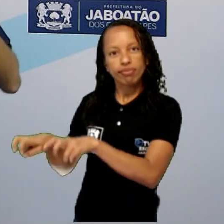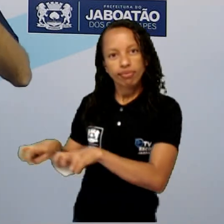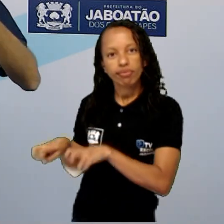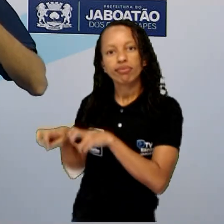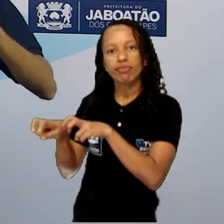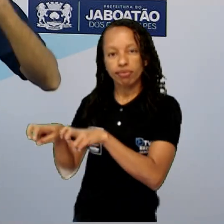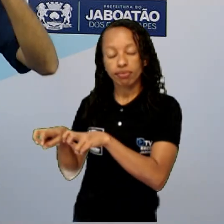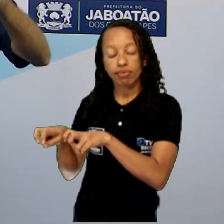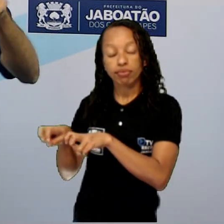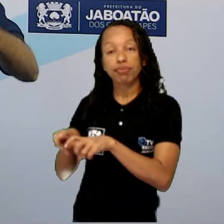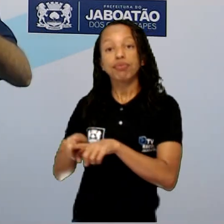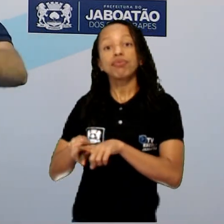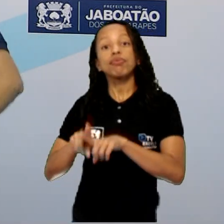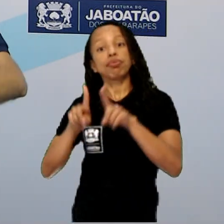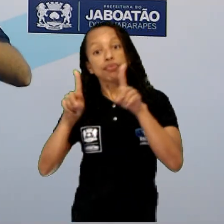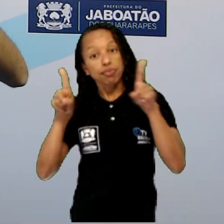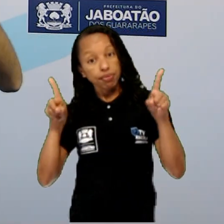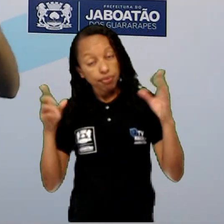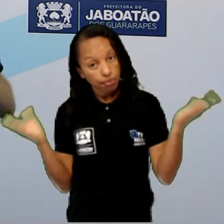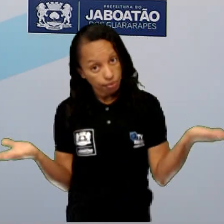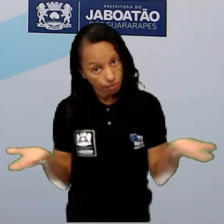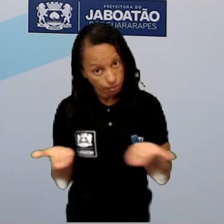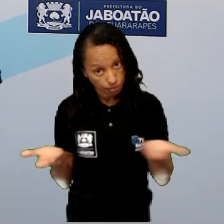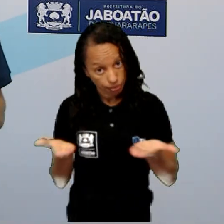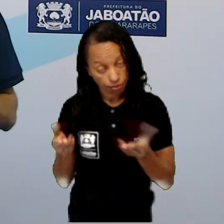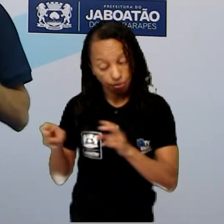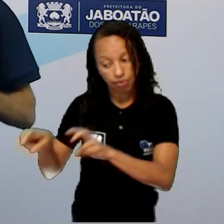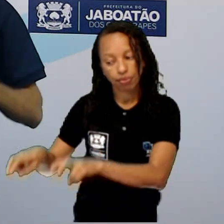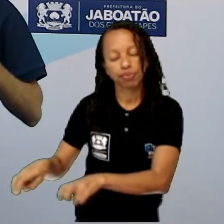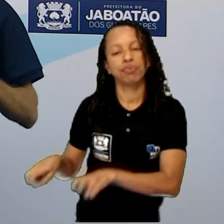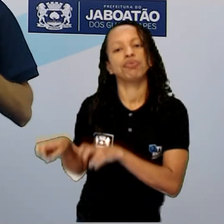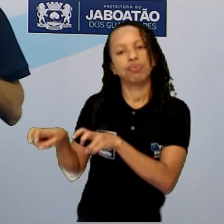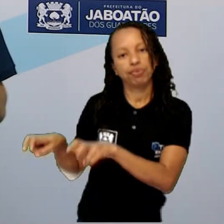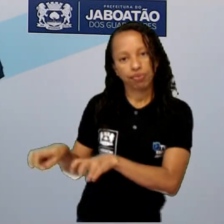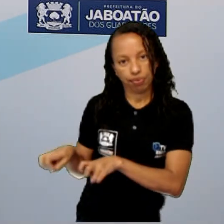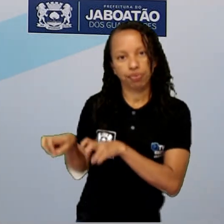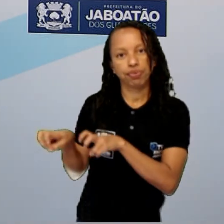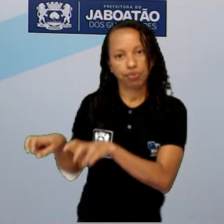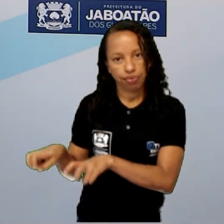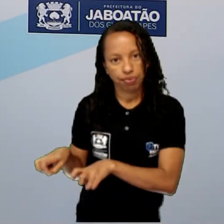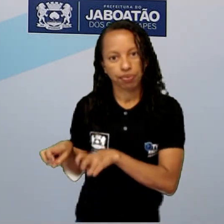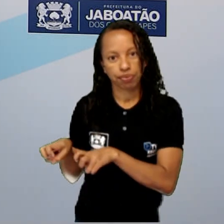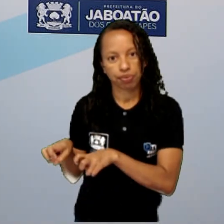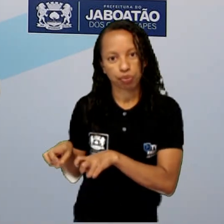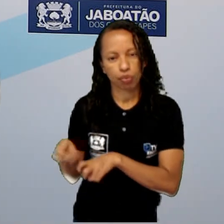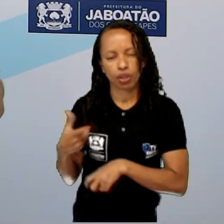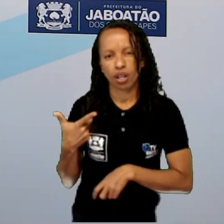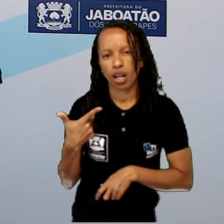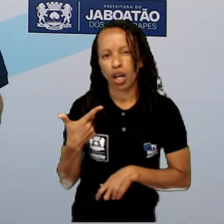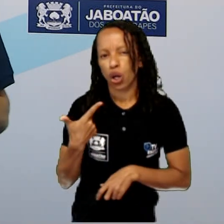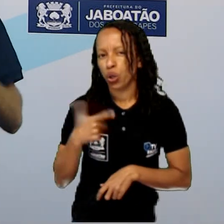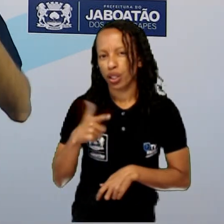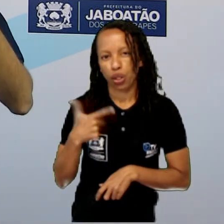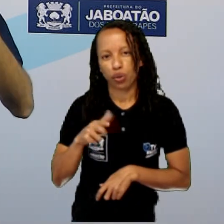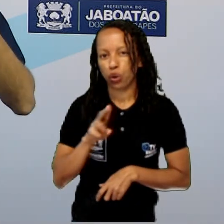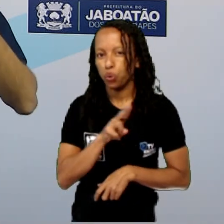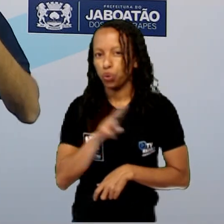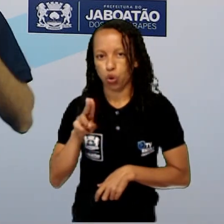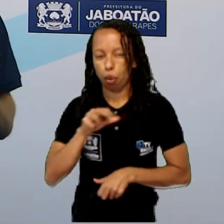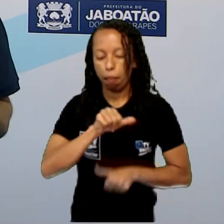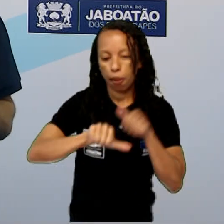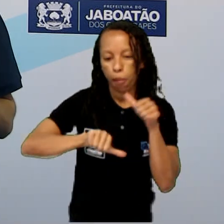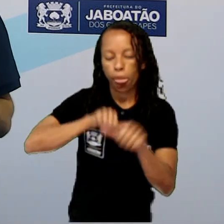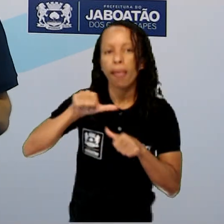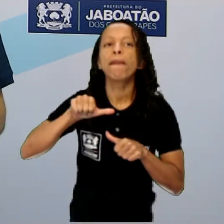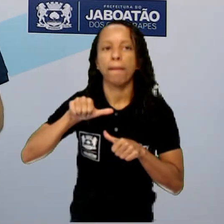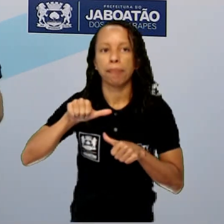Só que hoje, esse engenho São João Batista não tem mais esse nome. O nome desse